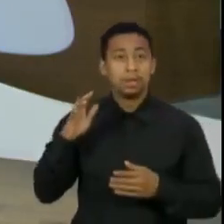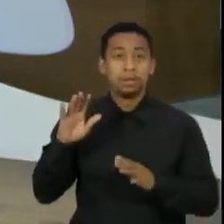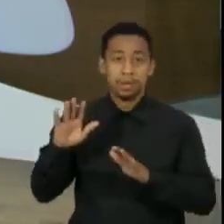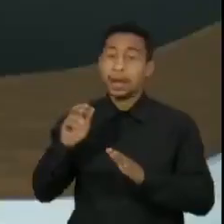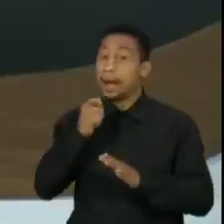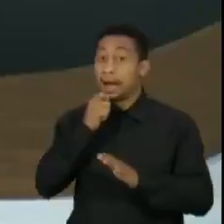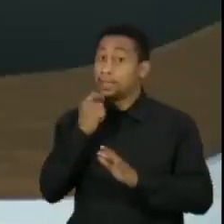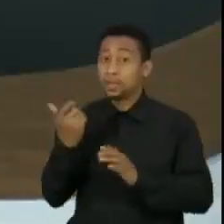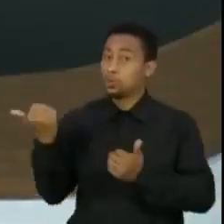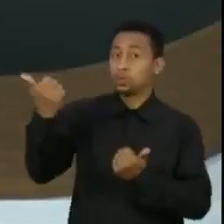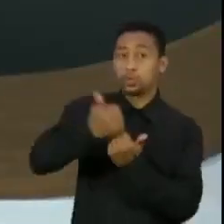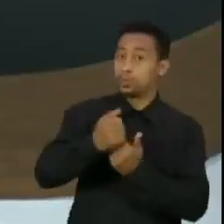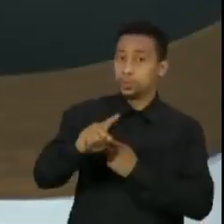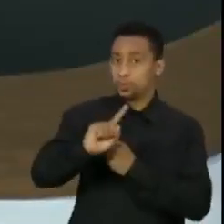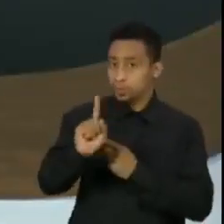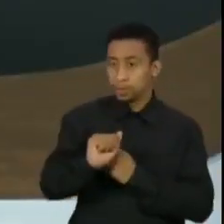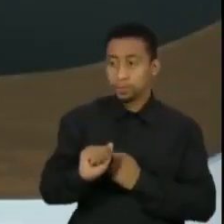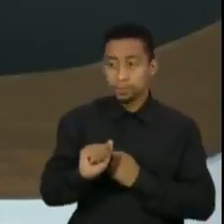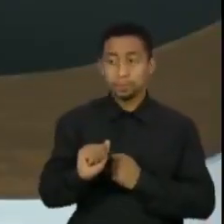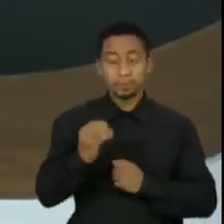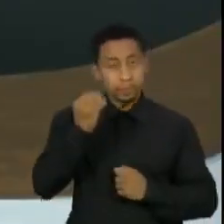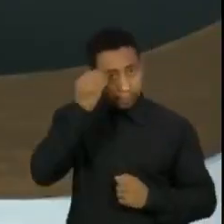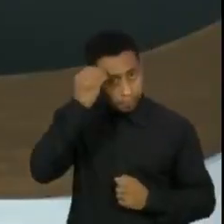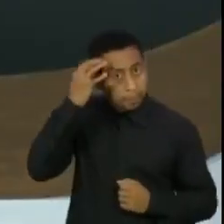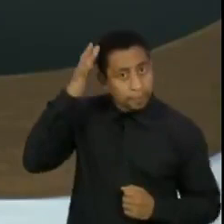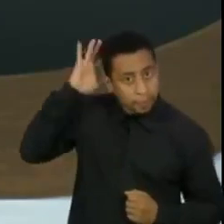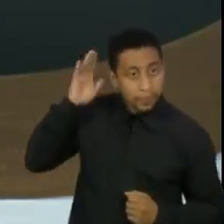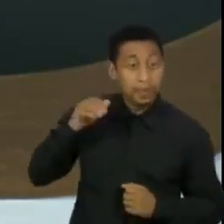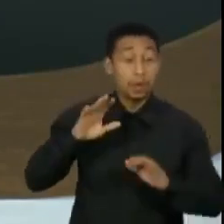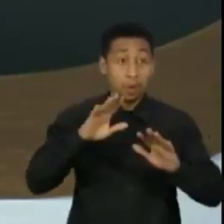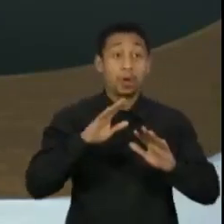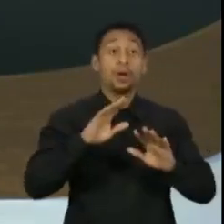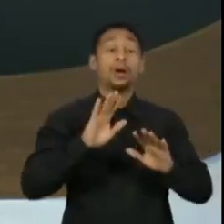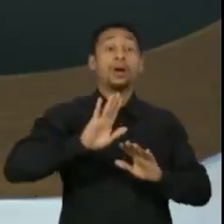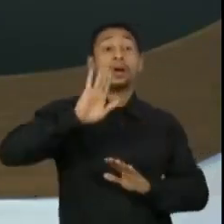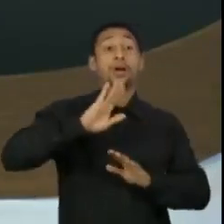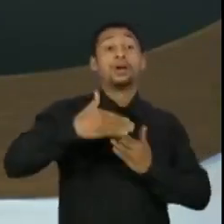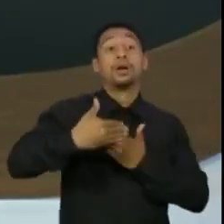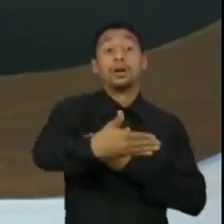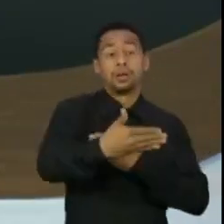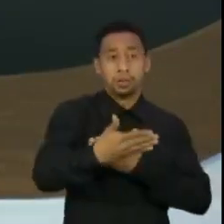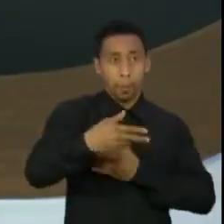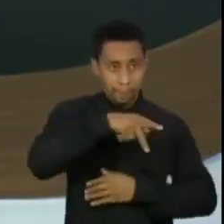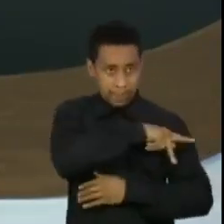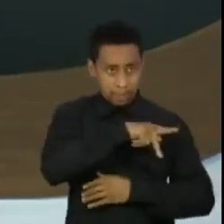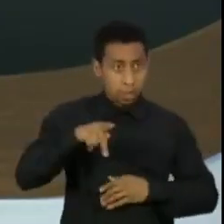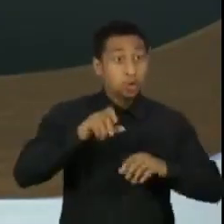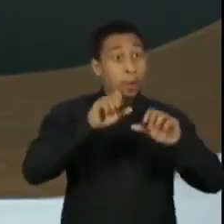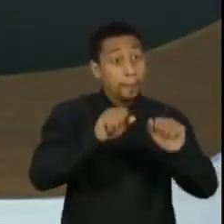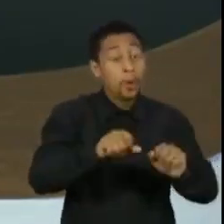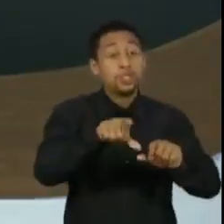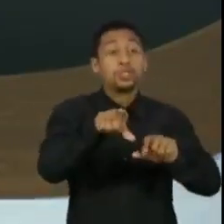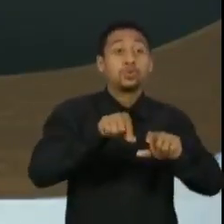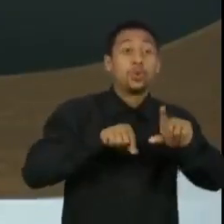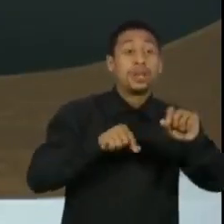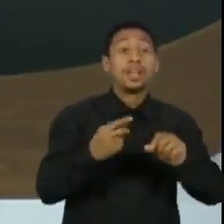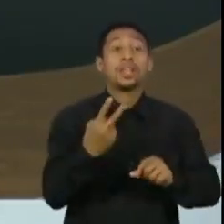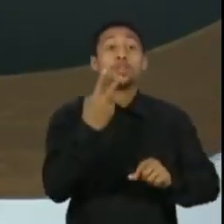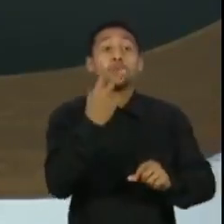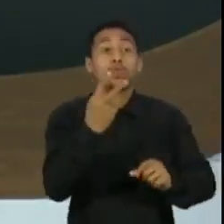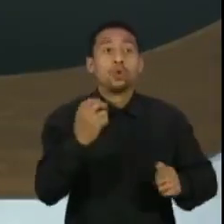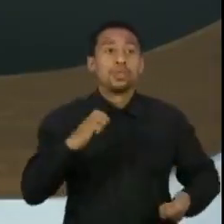No próximo mandato, o próximo presidente tem direito a dois ministros. O próximo presidente terá direito a designar mais dois